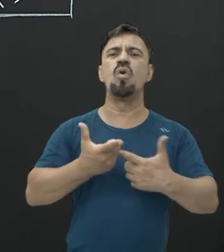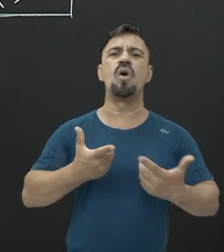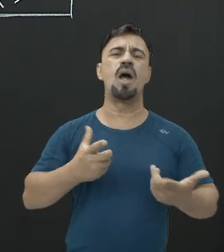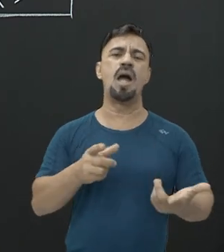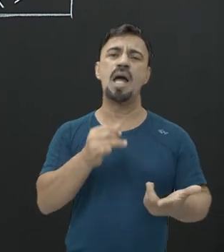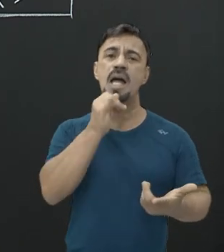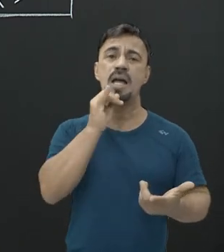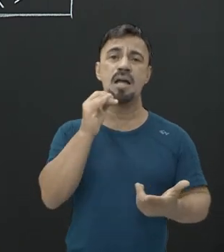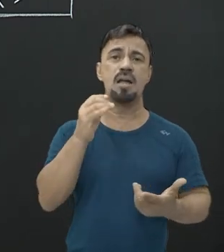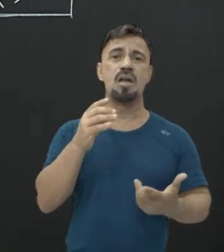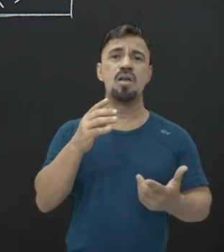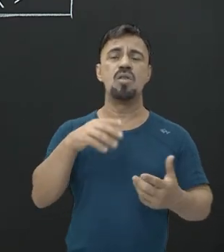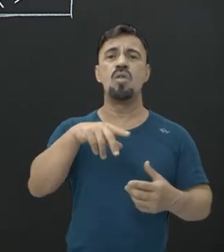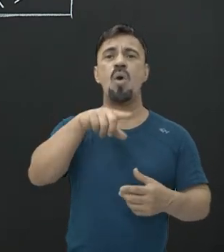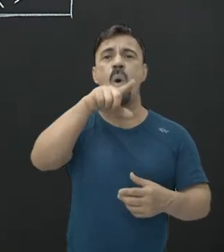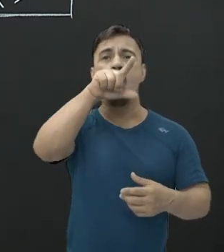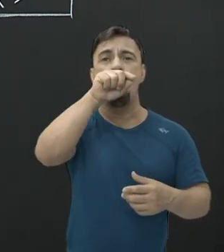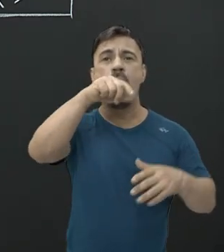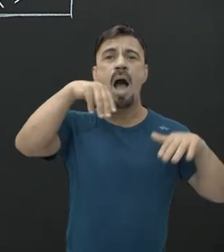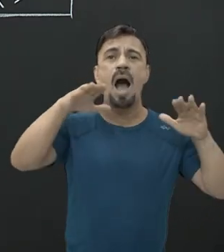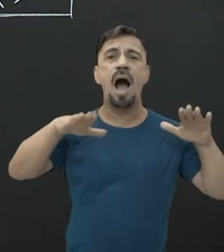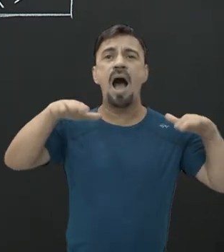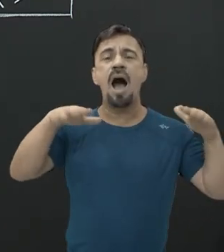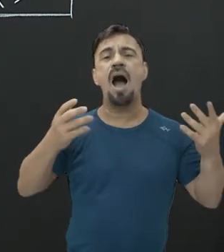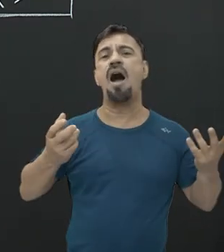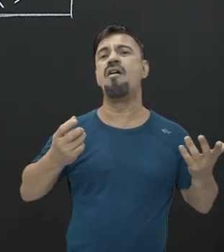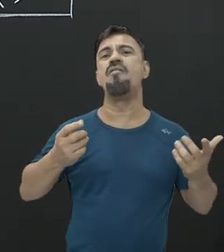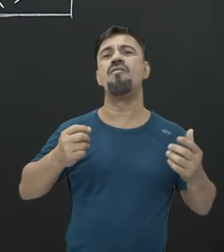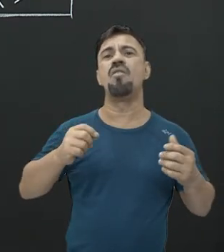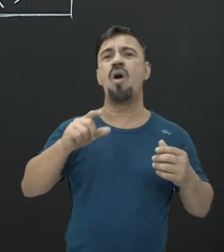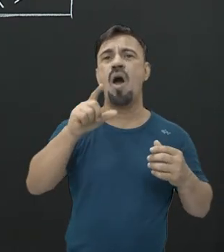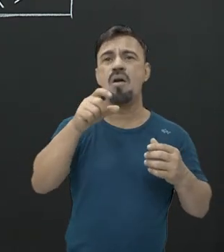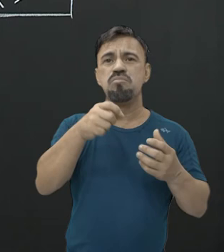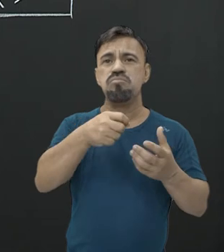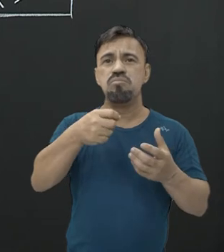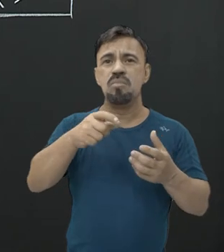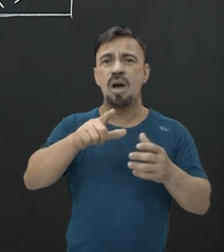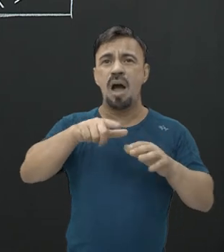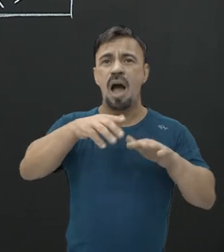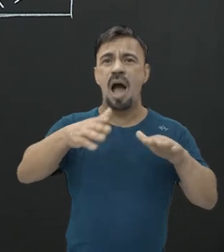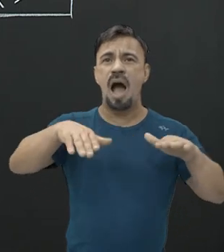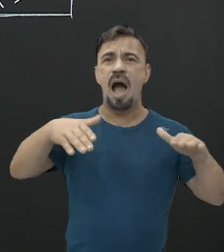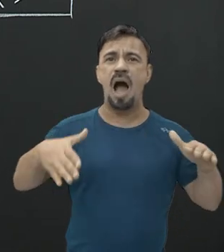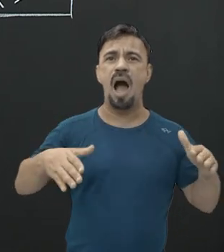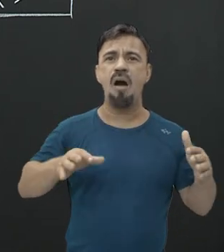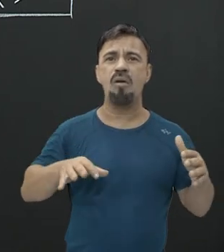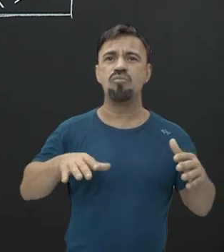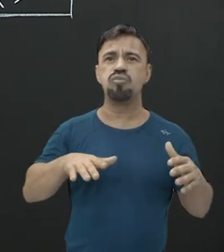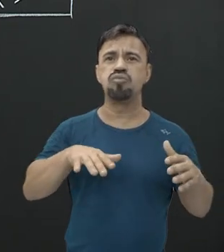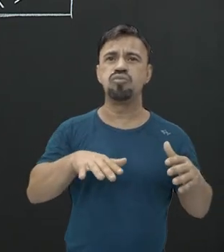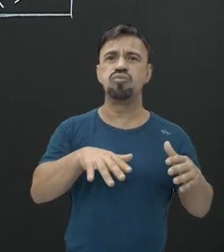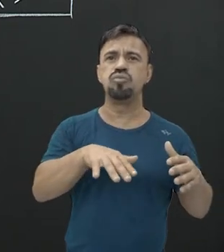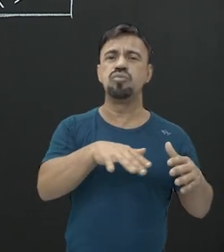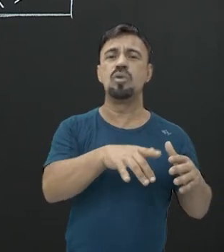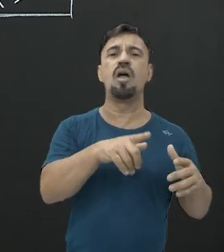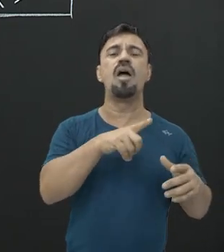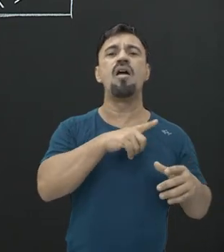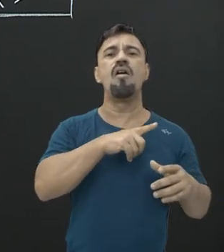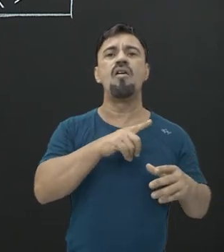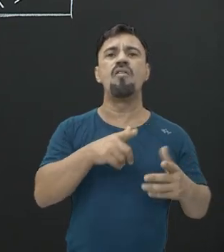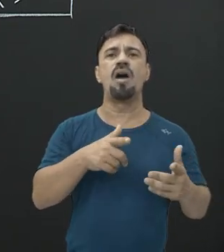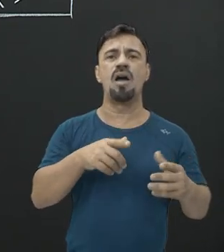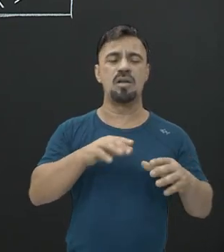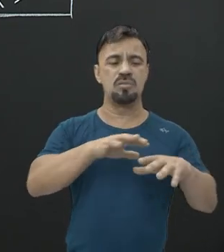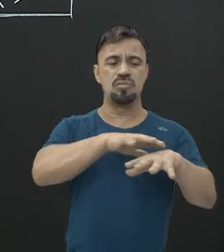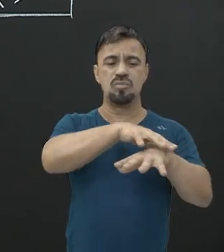caso aqui, uma ave. Ou um molústico que tem parte mole. Não tem mais parte mole. Os minerais, eles vão, então, vai sendo substituído por